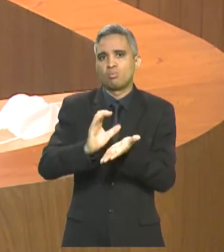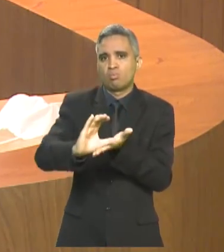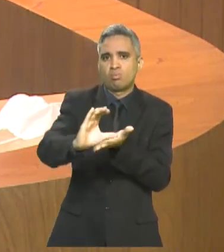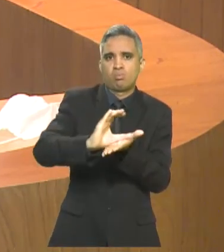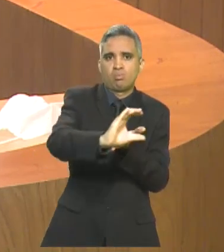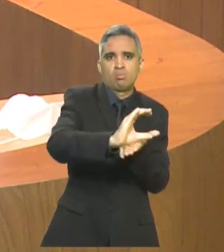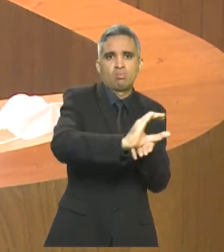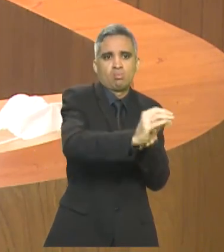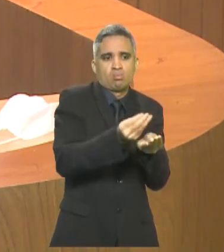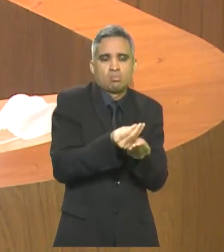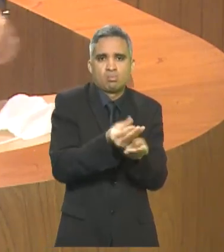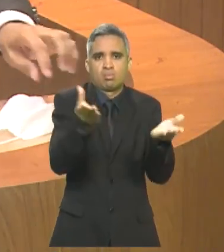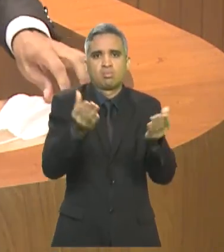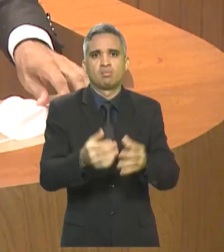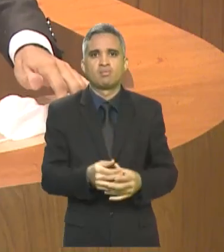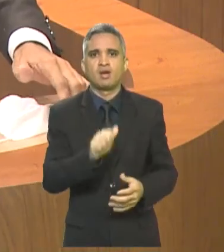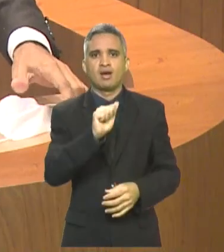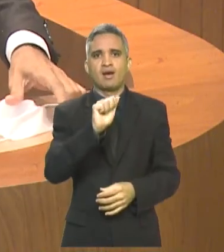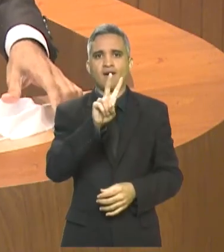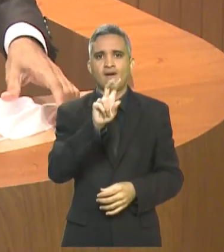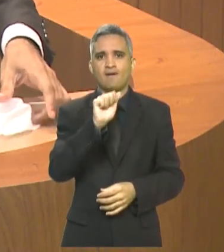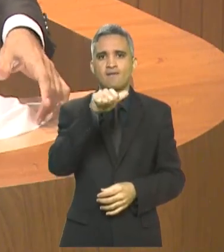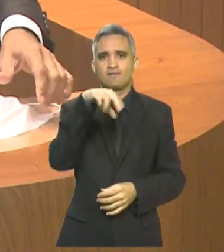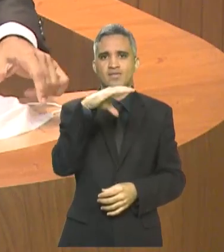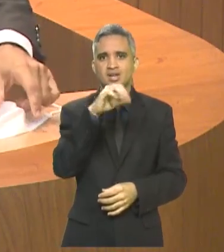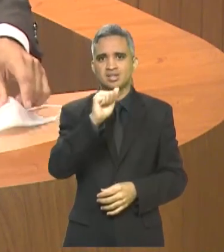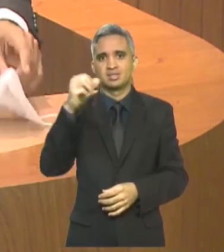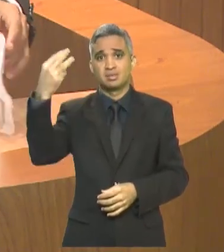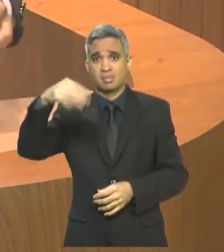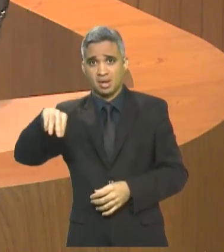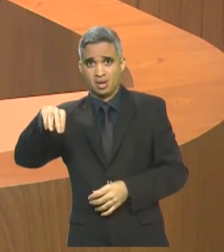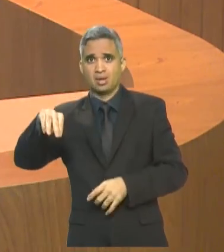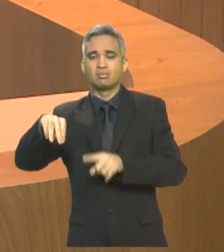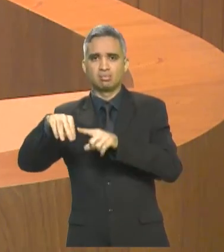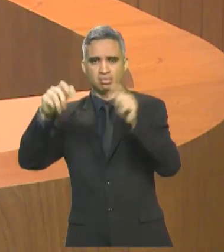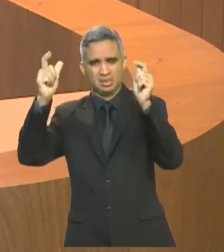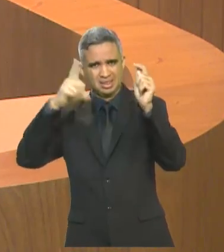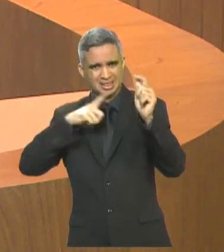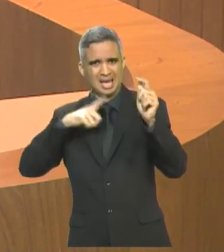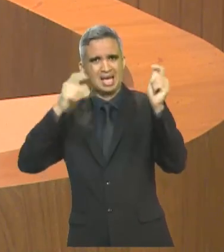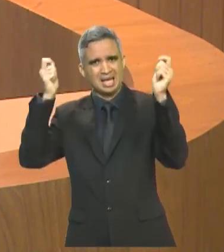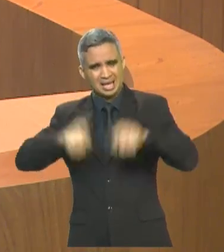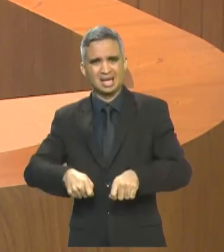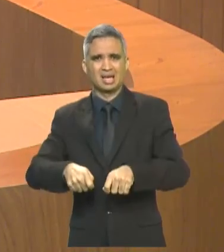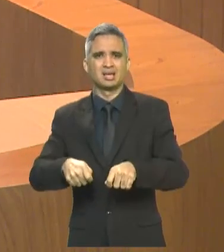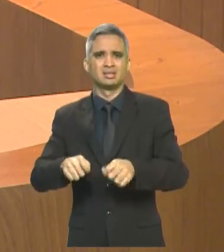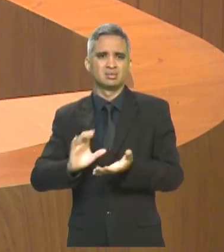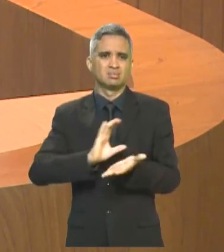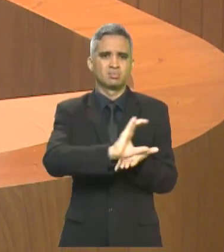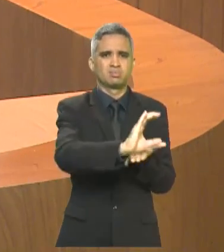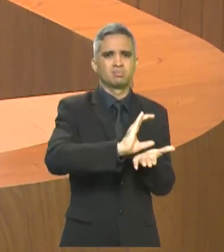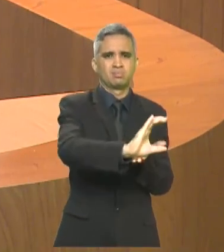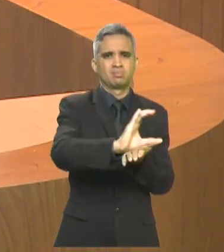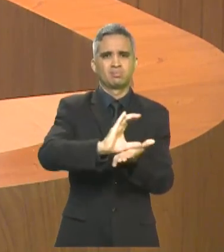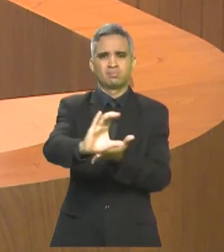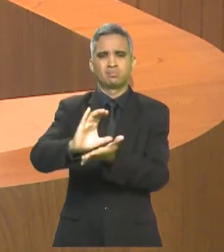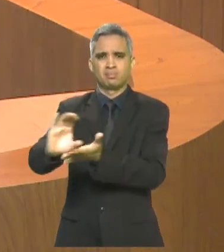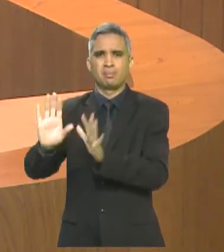possível, tem recursos, mas conta com a incompetência do governador Flavidino, e da falta de vontade de resolver, em fazer as